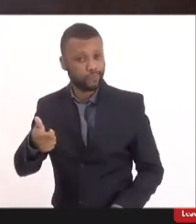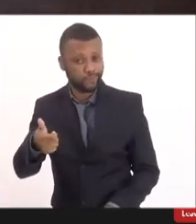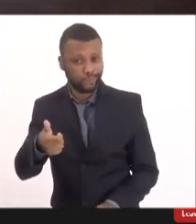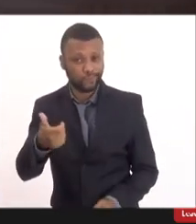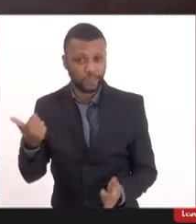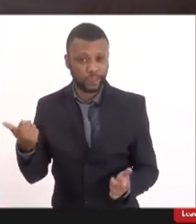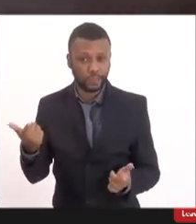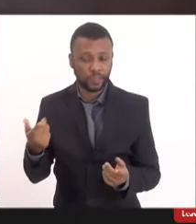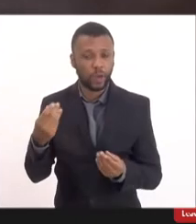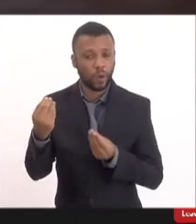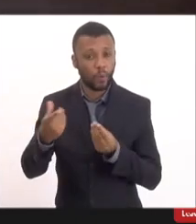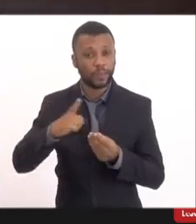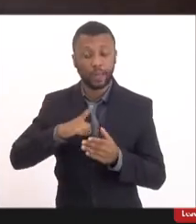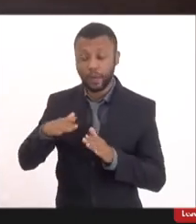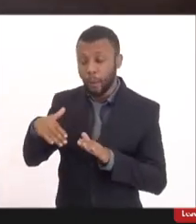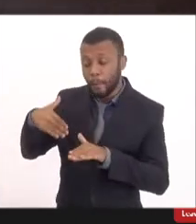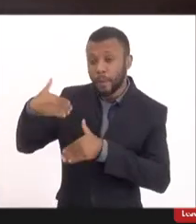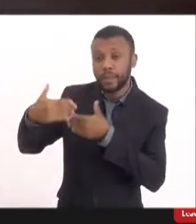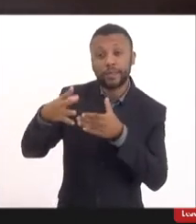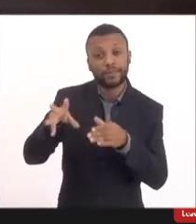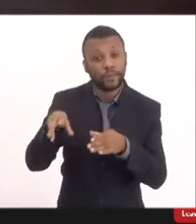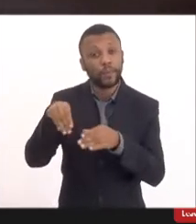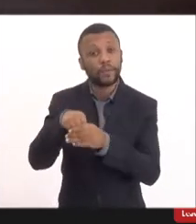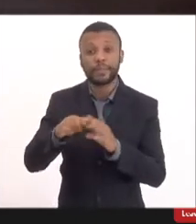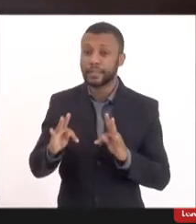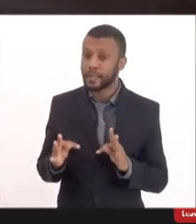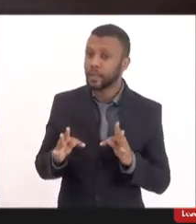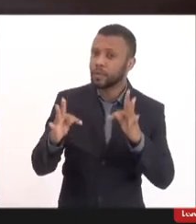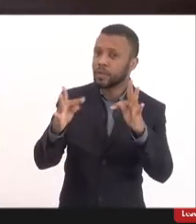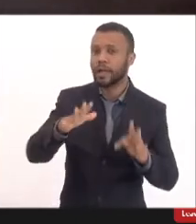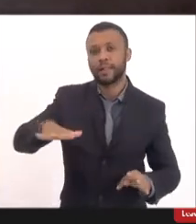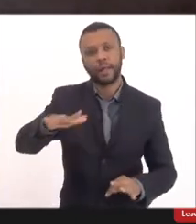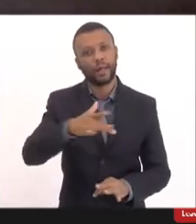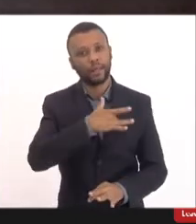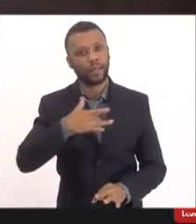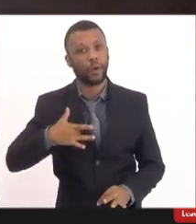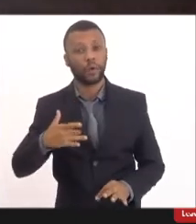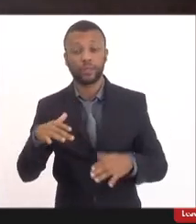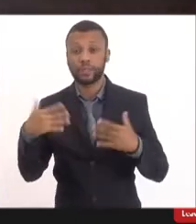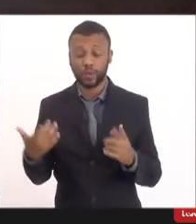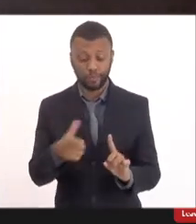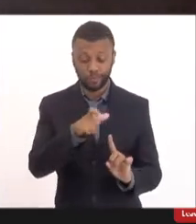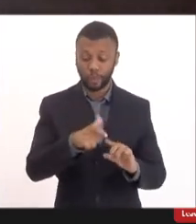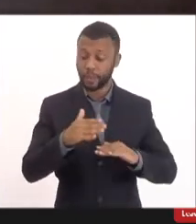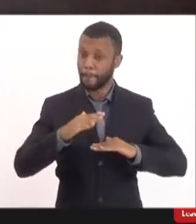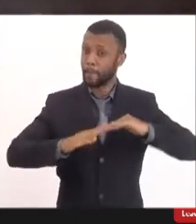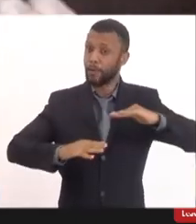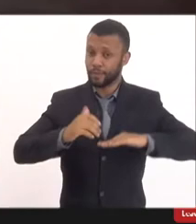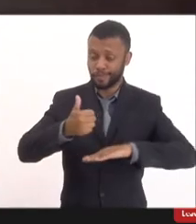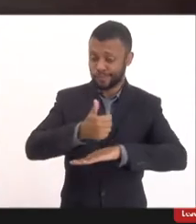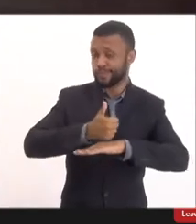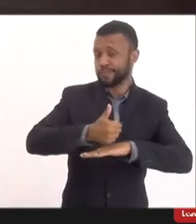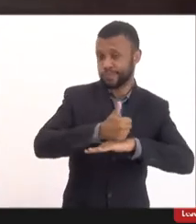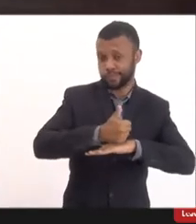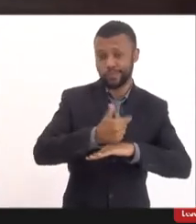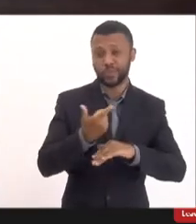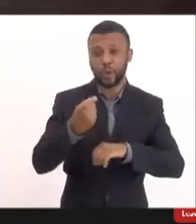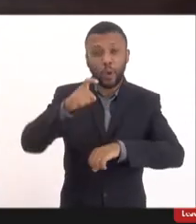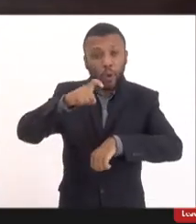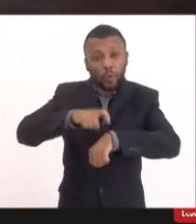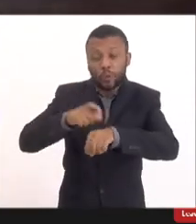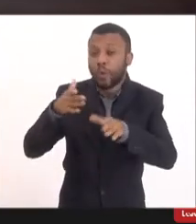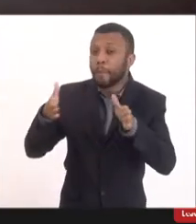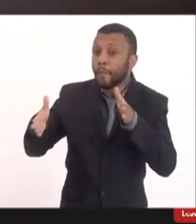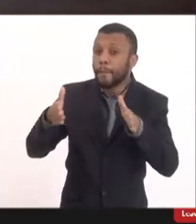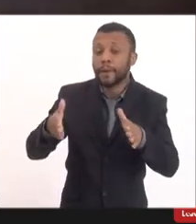norteia todo o processo de incorporação em tecnologias de saúde então a nota técnica ela diz que durante o curso da pandemia